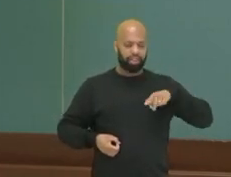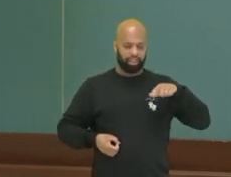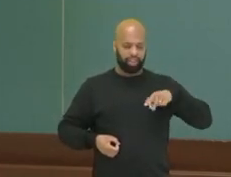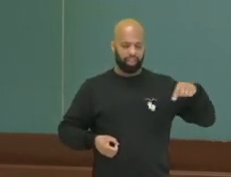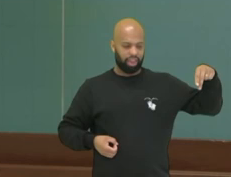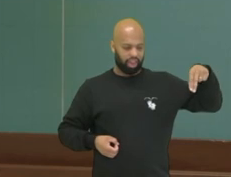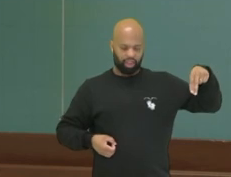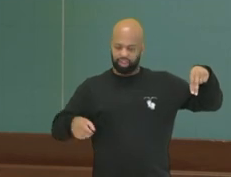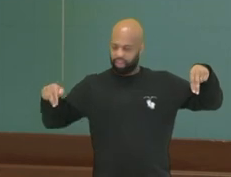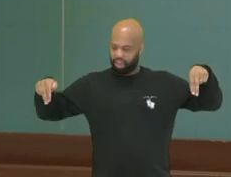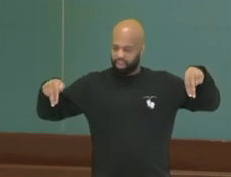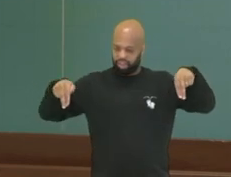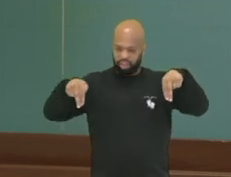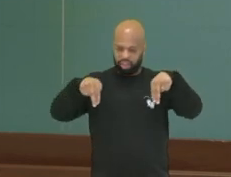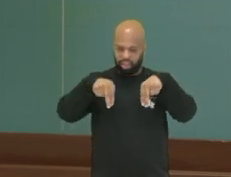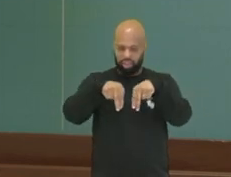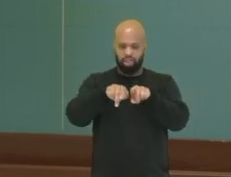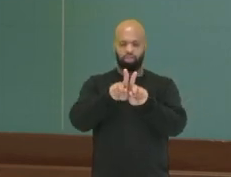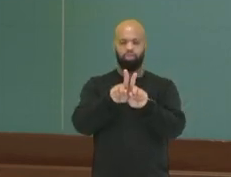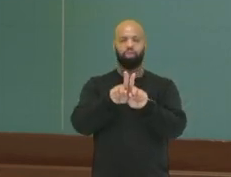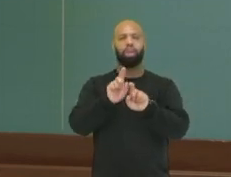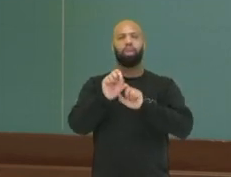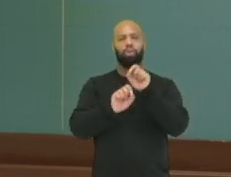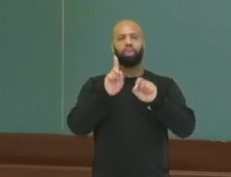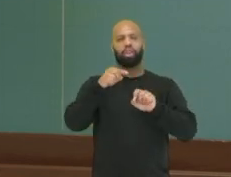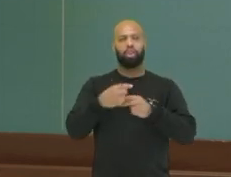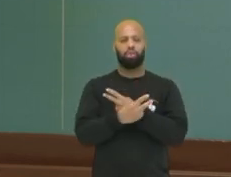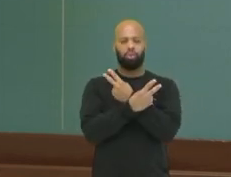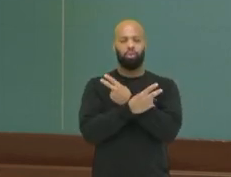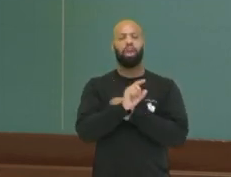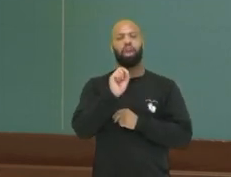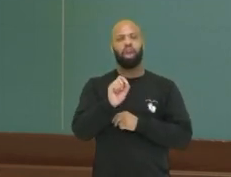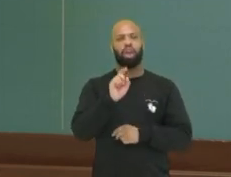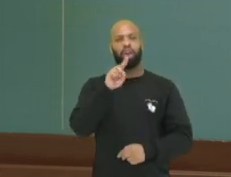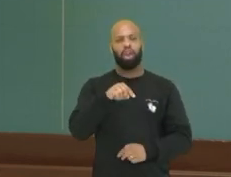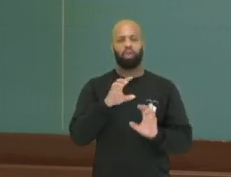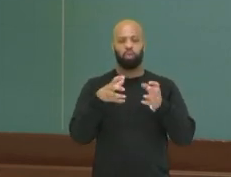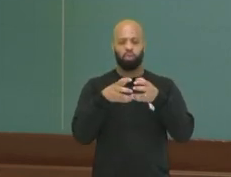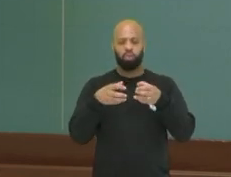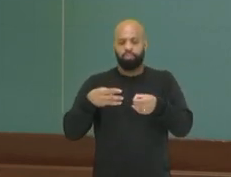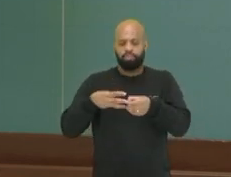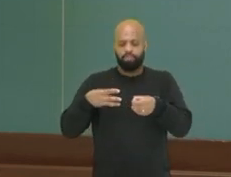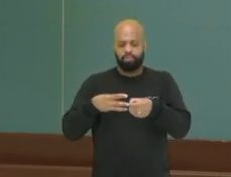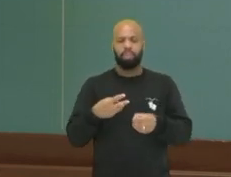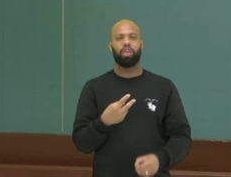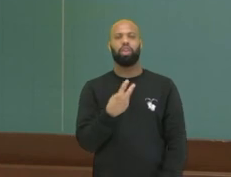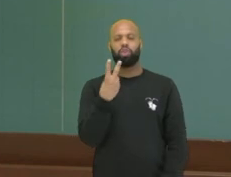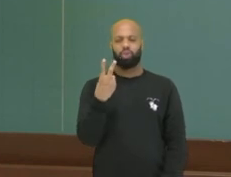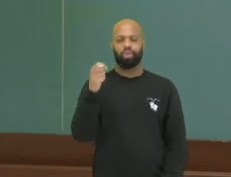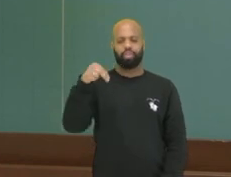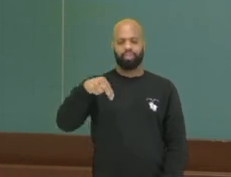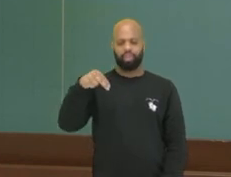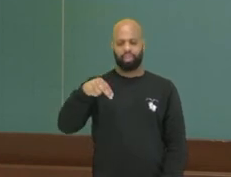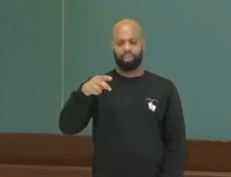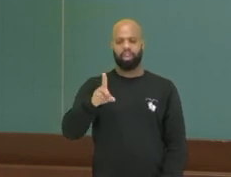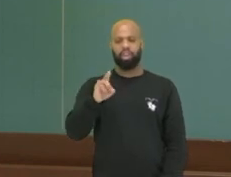células haploide com haploide, teremos, então, a célula diploide,